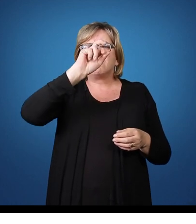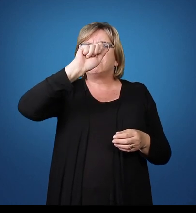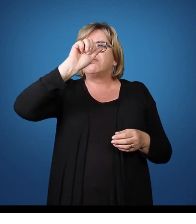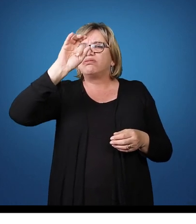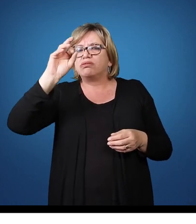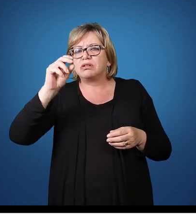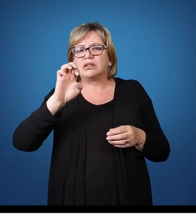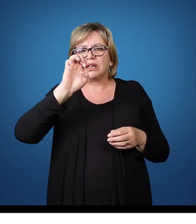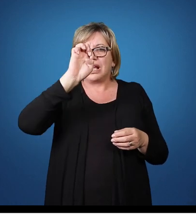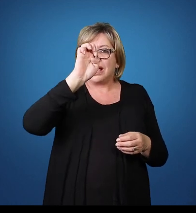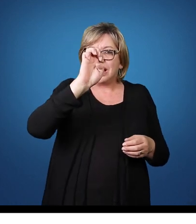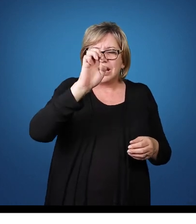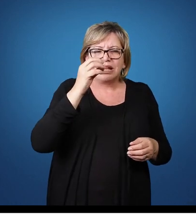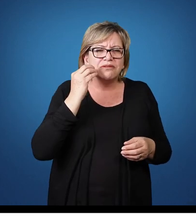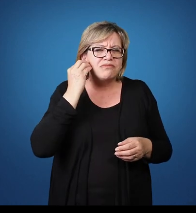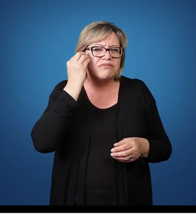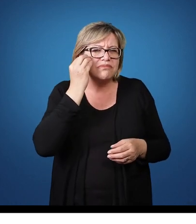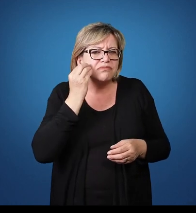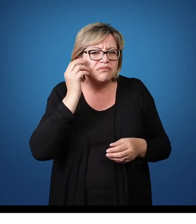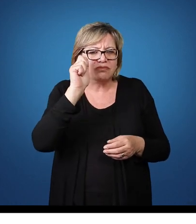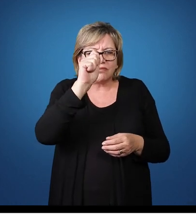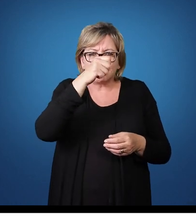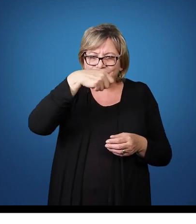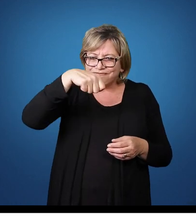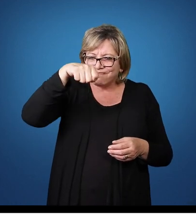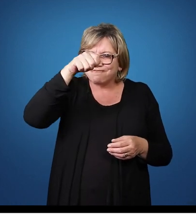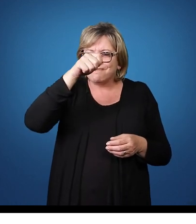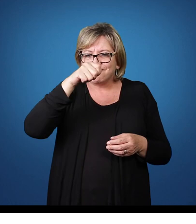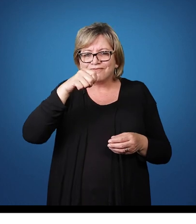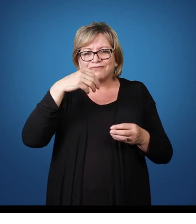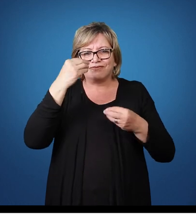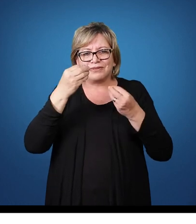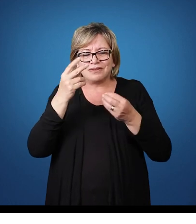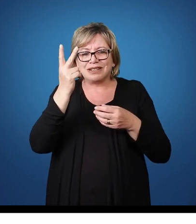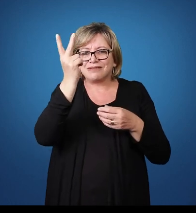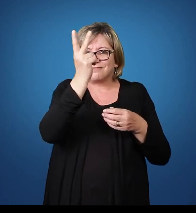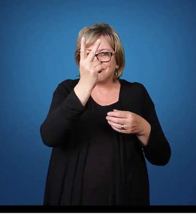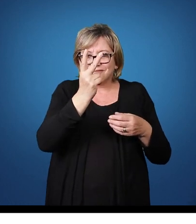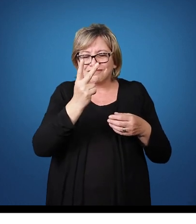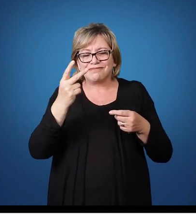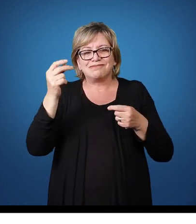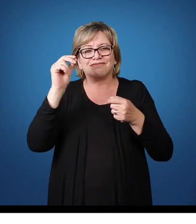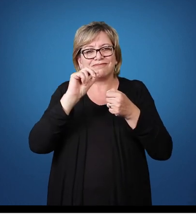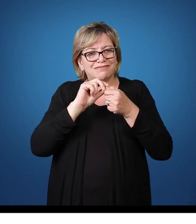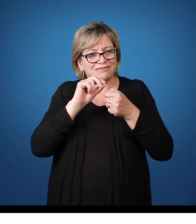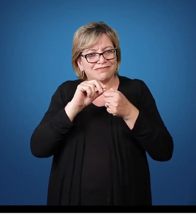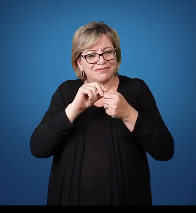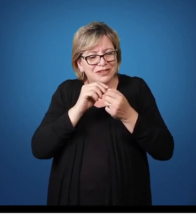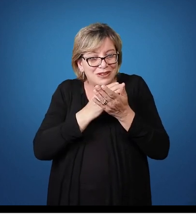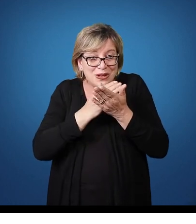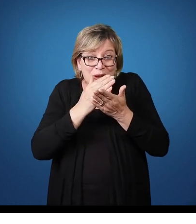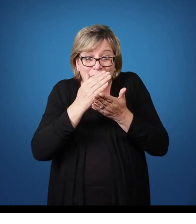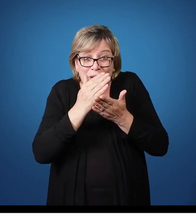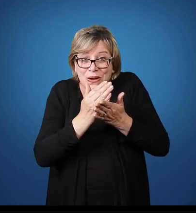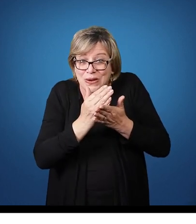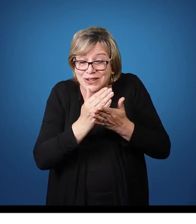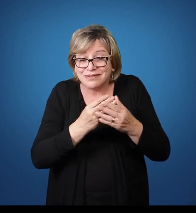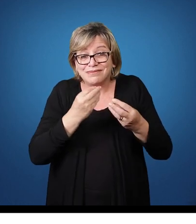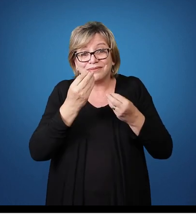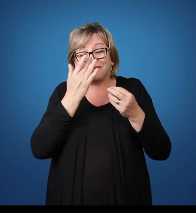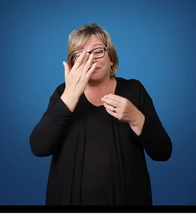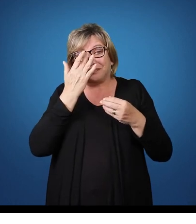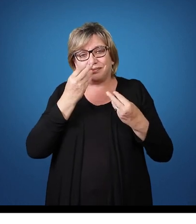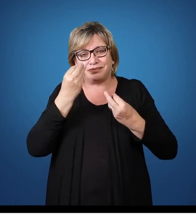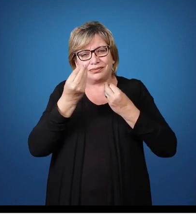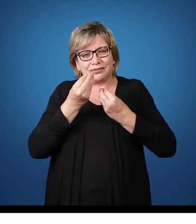Também O E É uma tentativa De escrita O desenho Essa criança Está iniciando Também